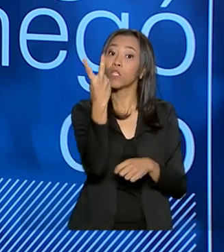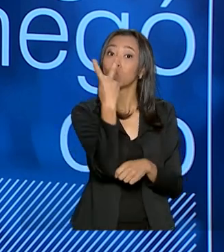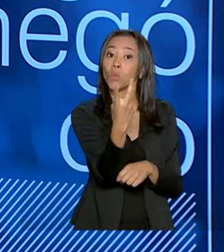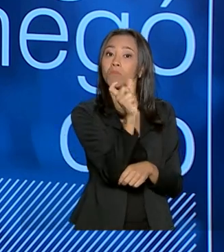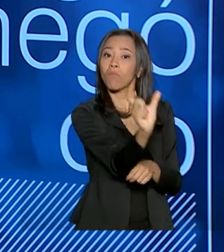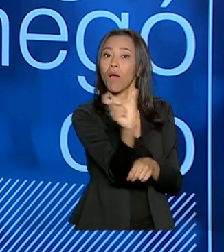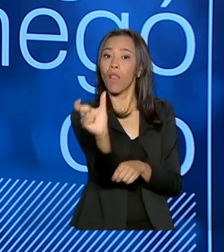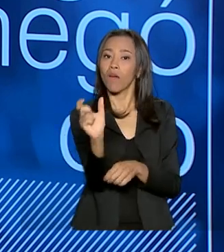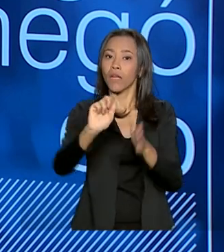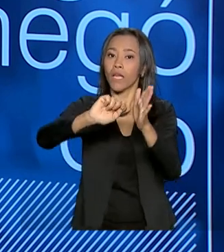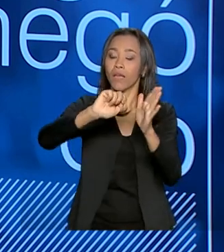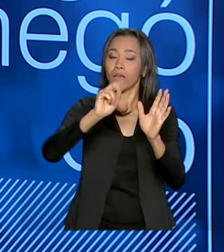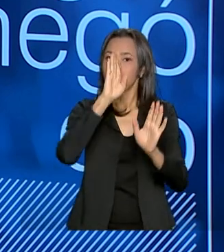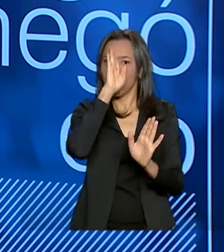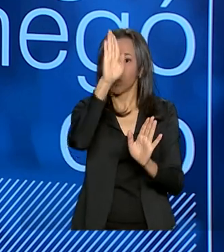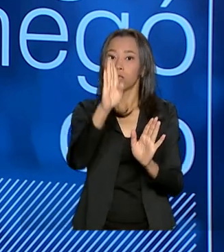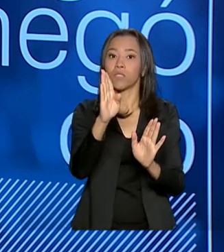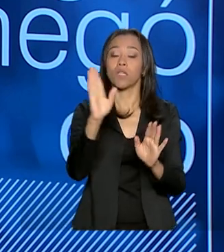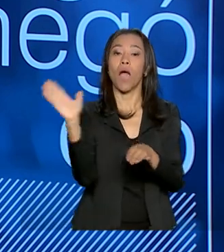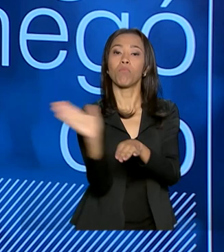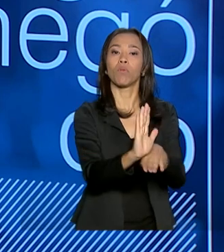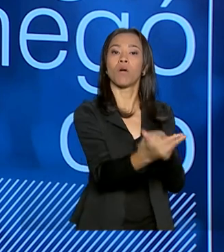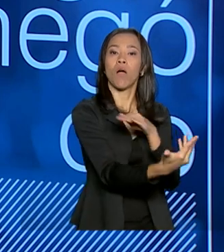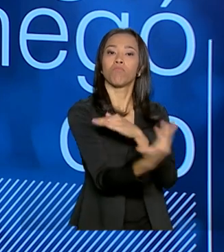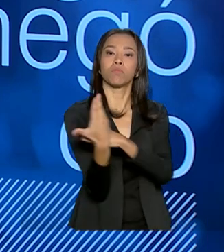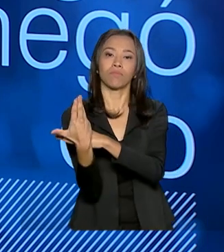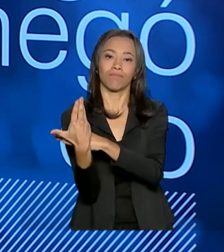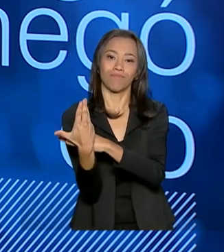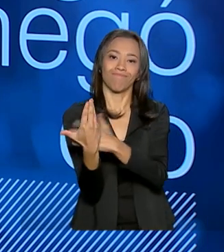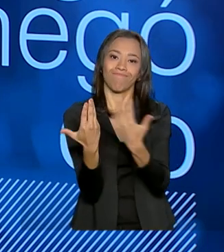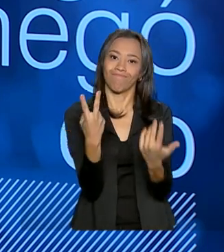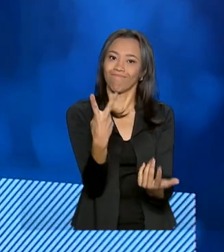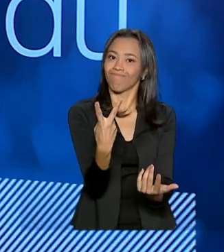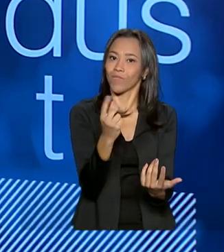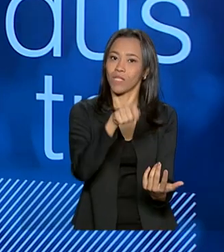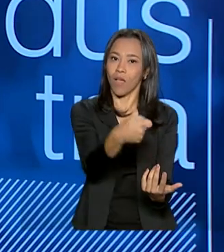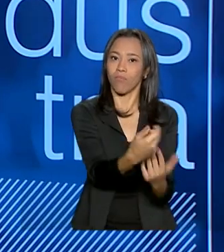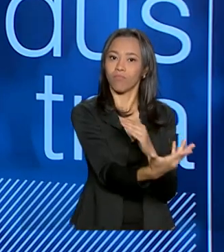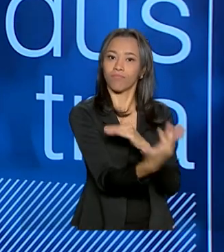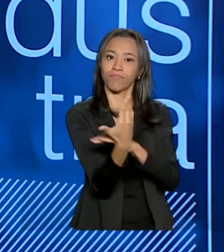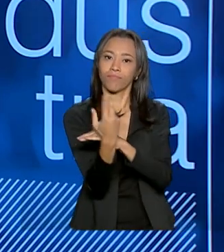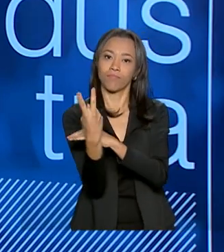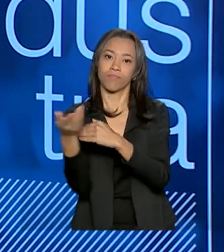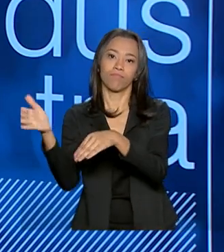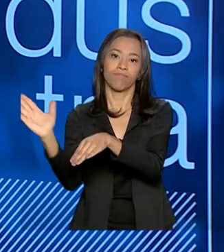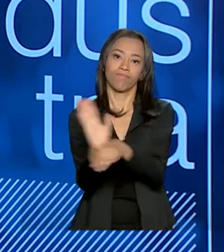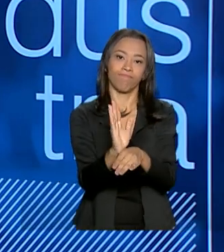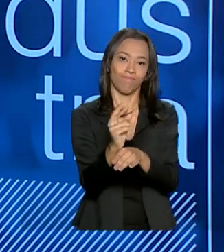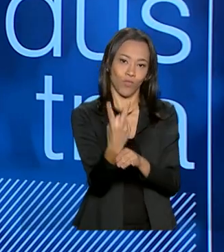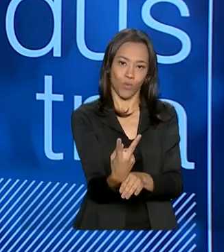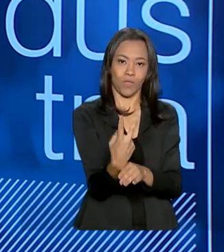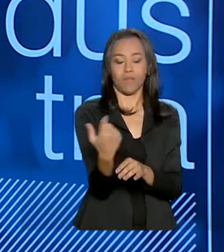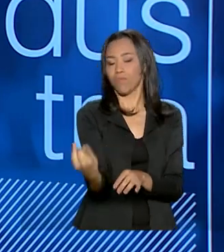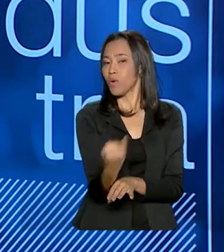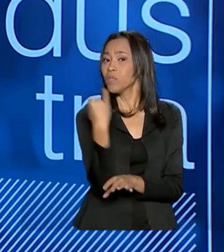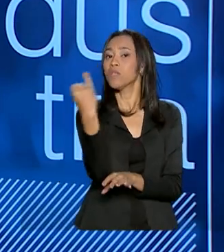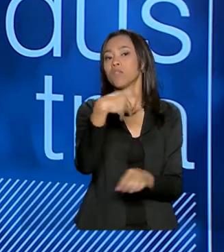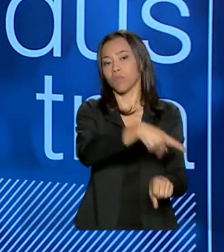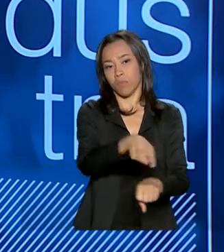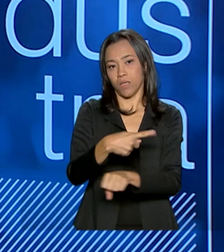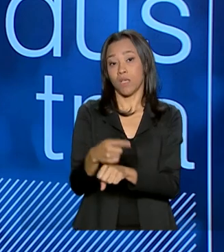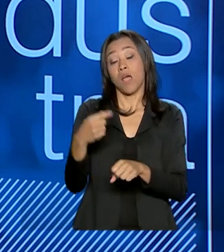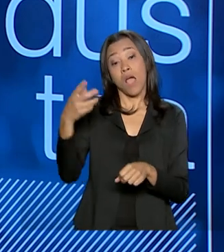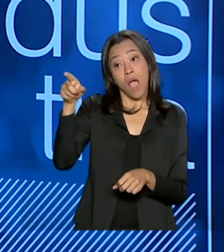que são chave. Benefício mútuo. Então, a China, ela precisa da nossa exportação de